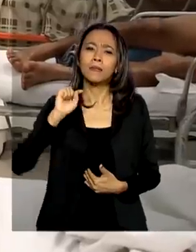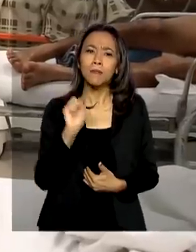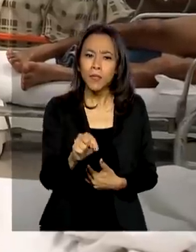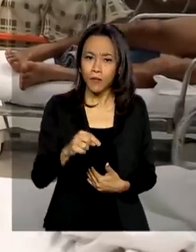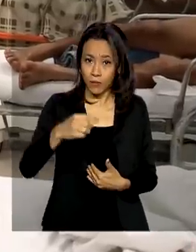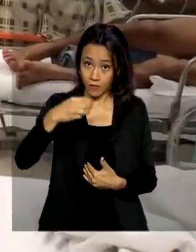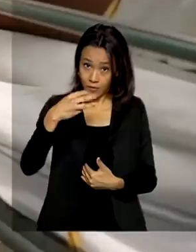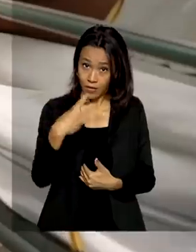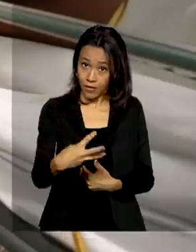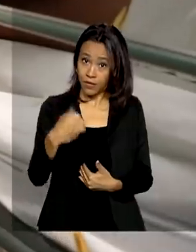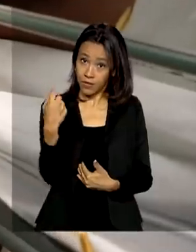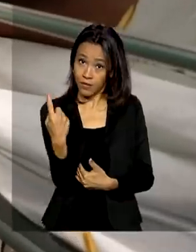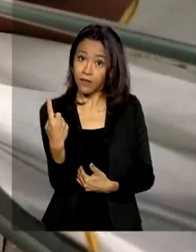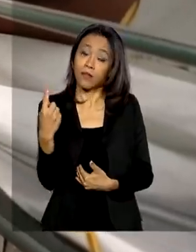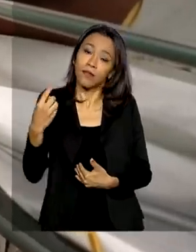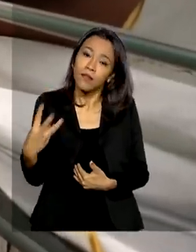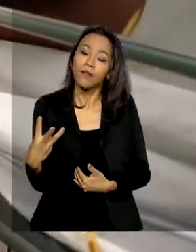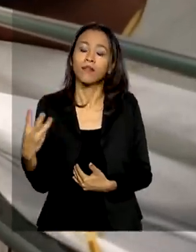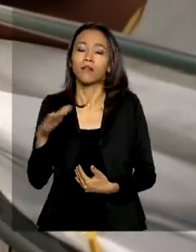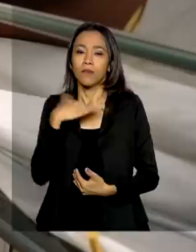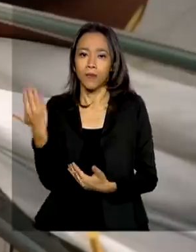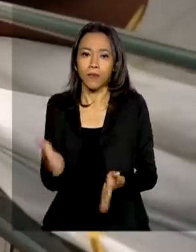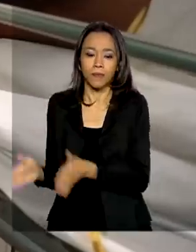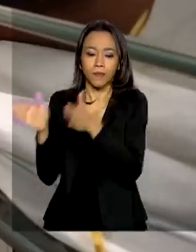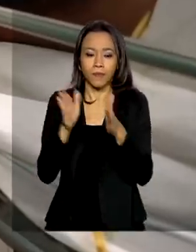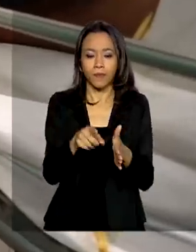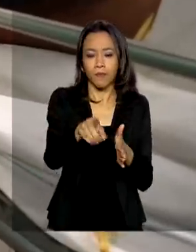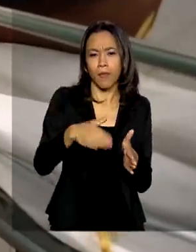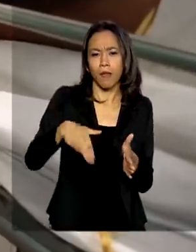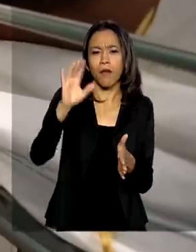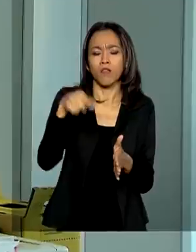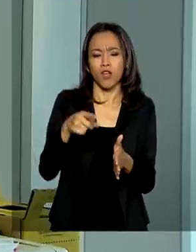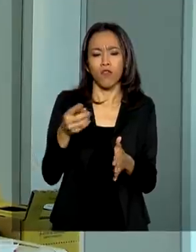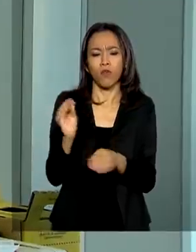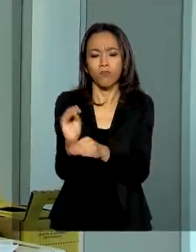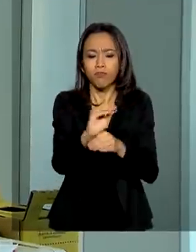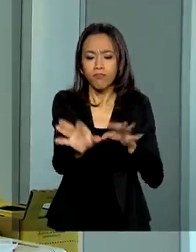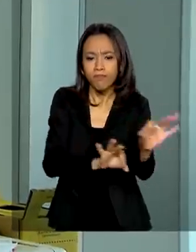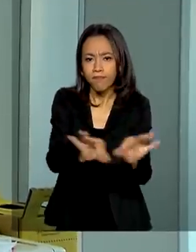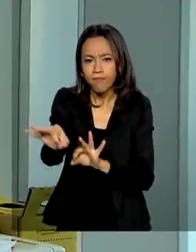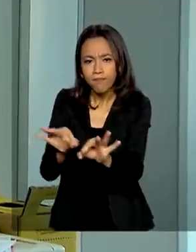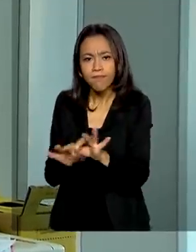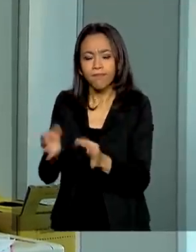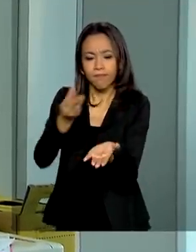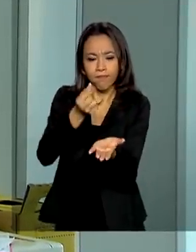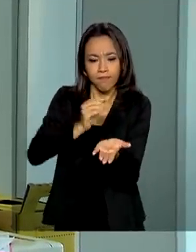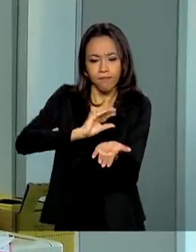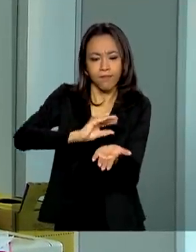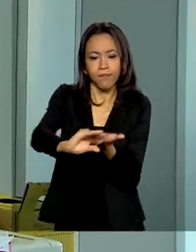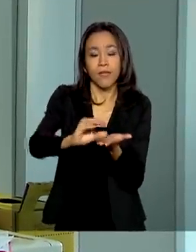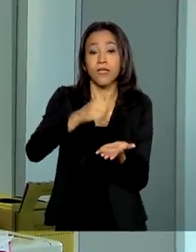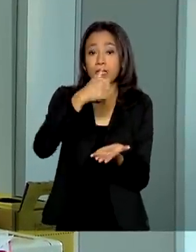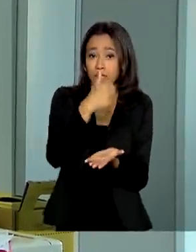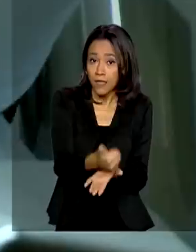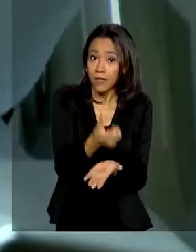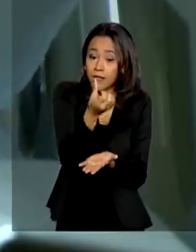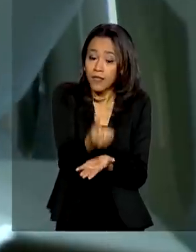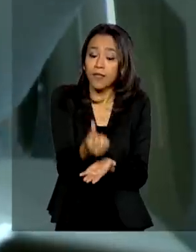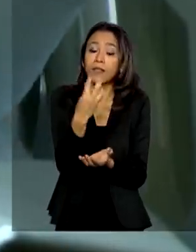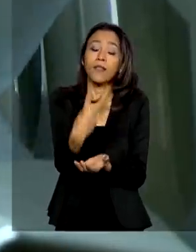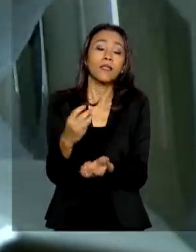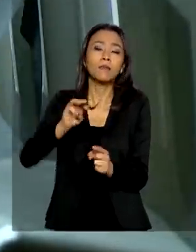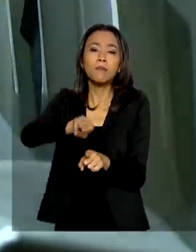.134 leitos de UTI foram habilitados no país. Um investimento de R 163 milhões